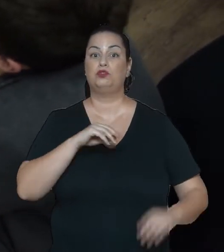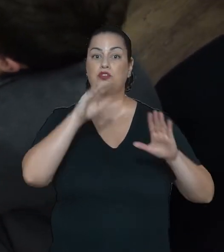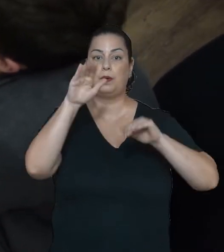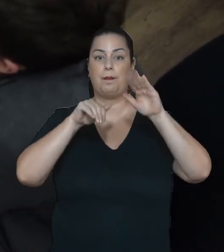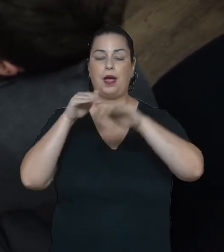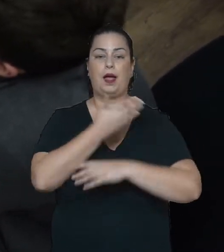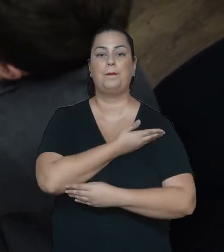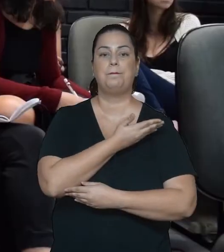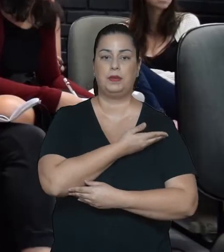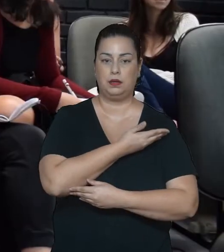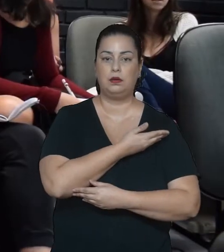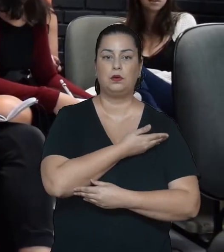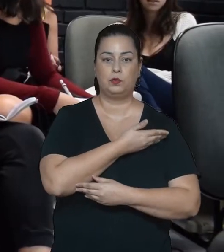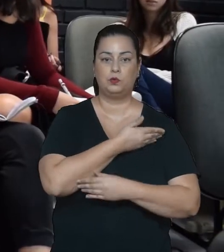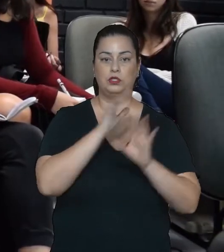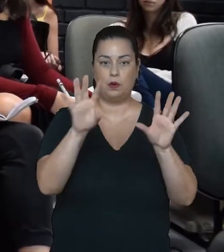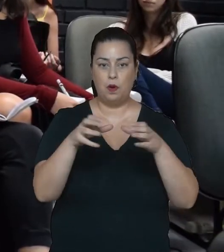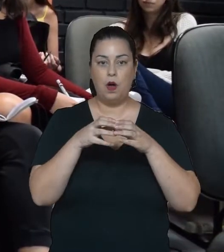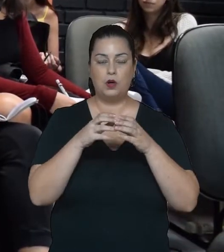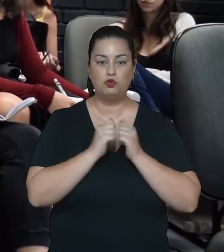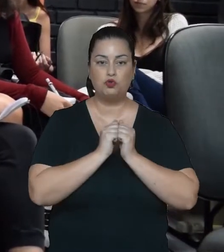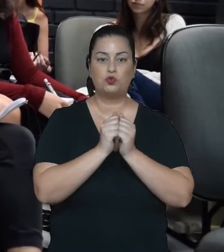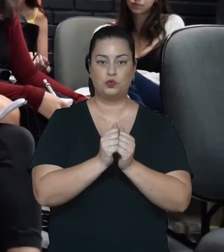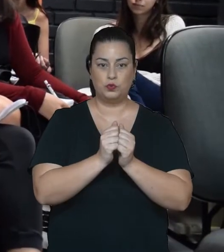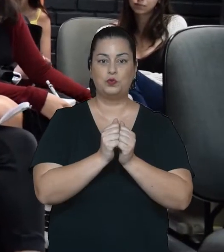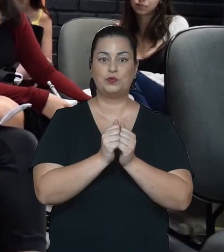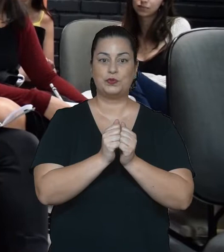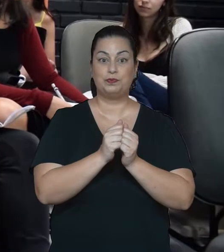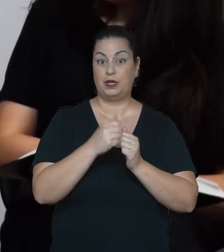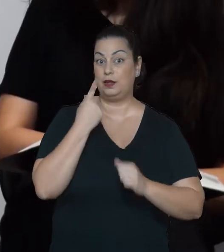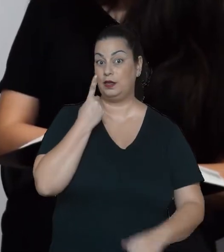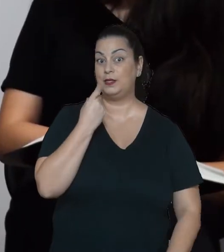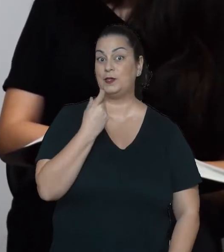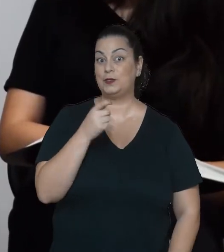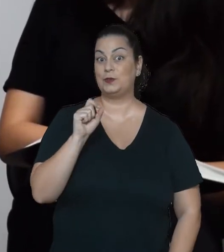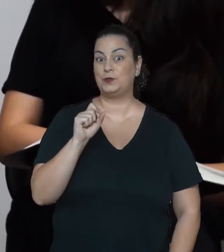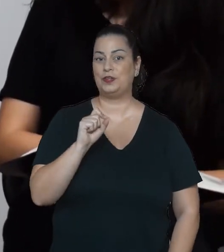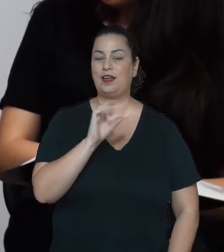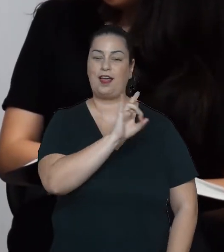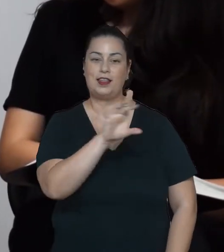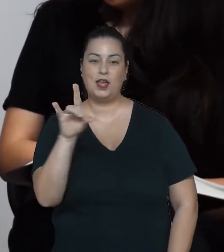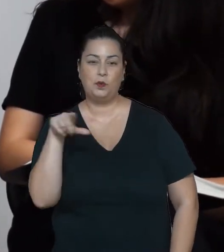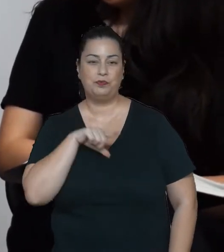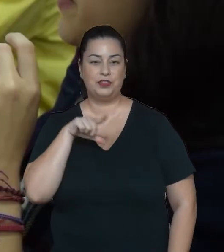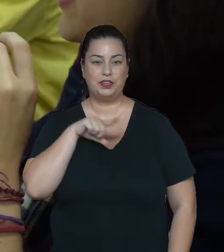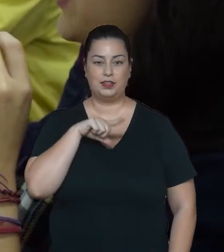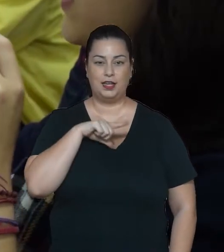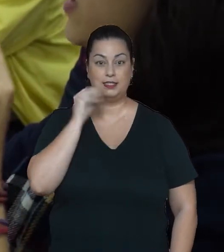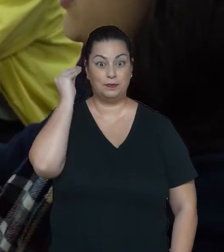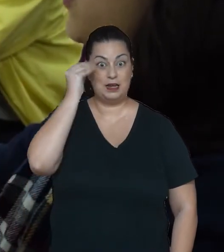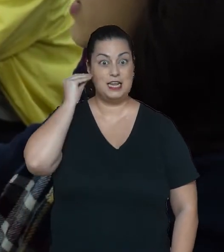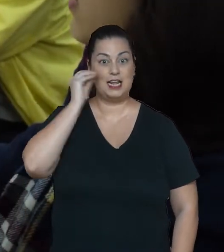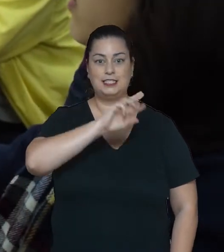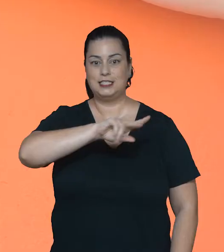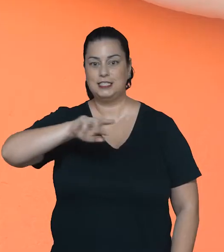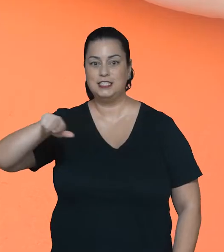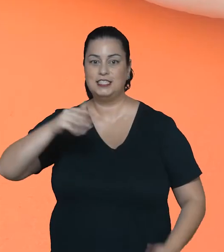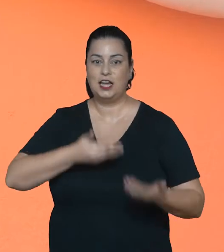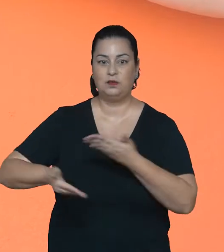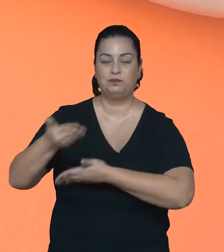abrir um escritório com outros amigos. E, preferencialmente, com diferentes experiências.